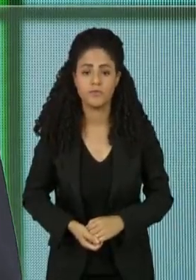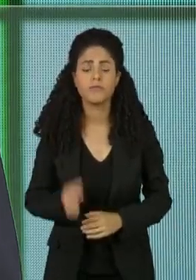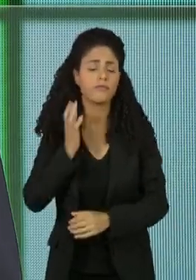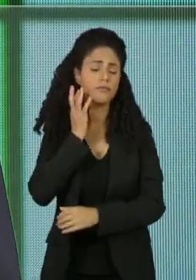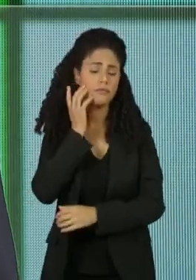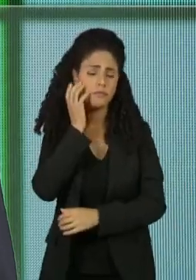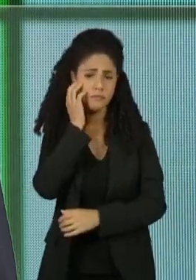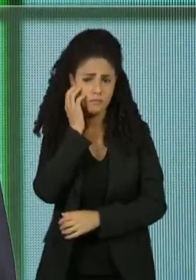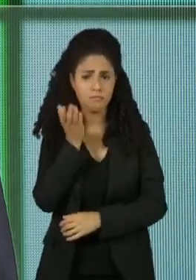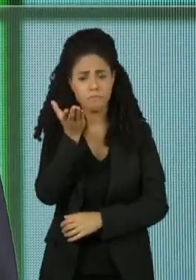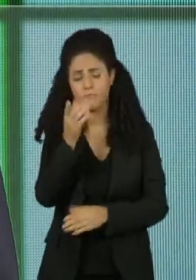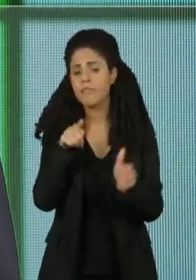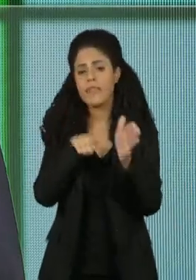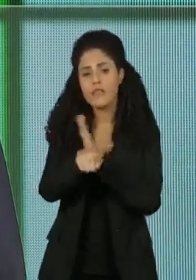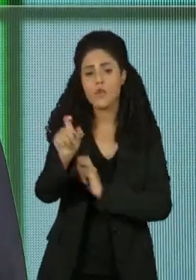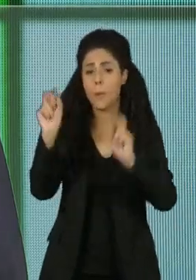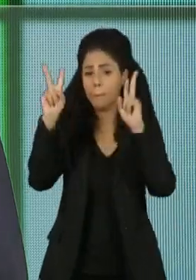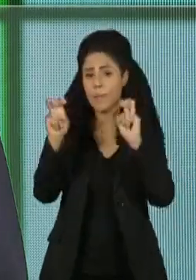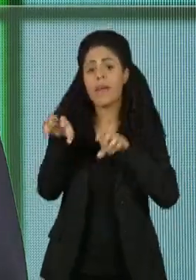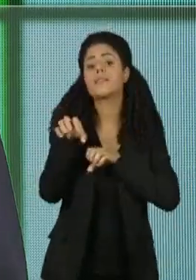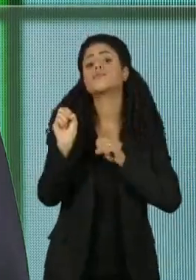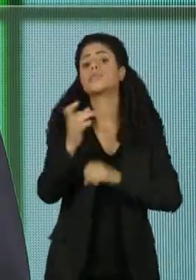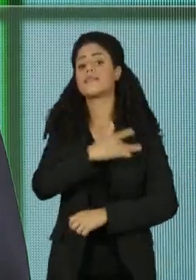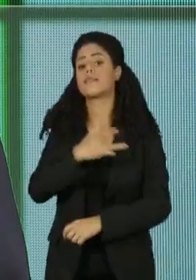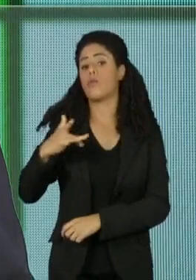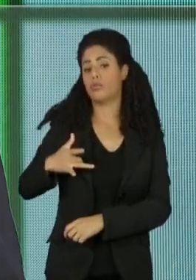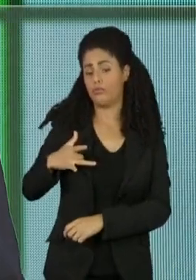Tarcísio, minha pergunta é sobre saúde.